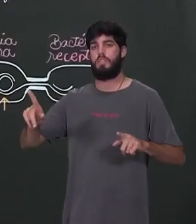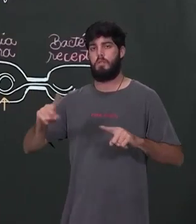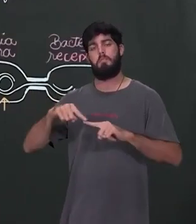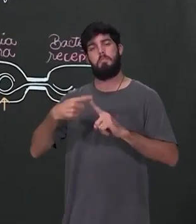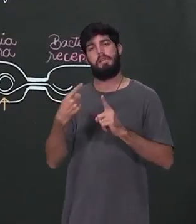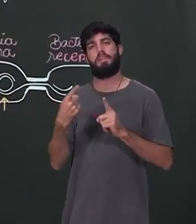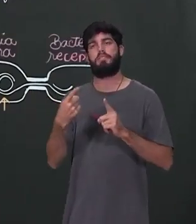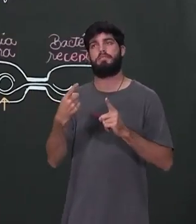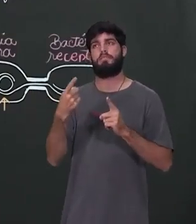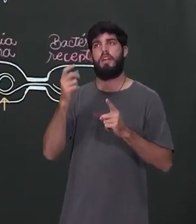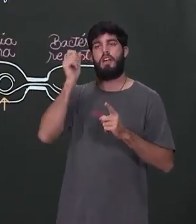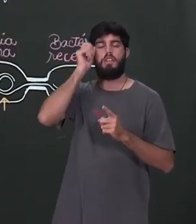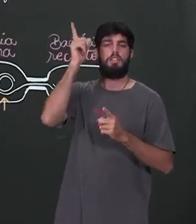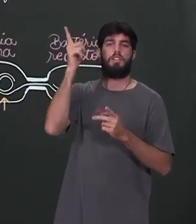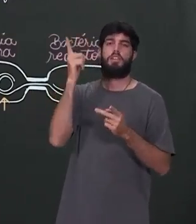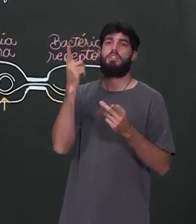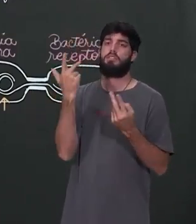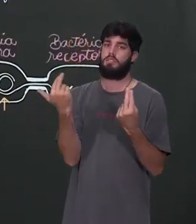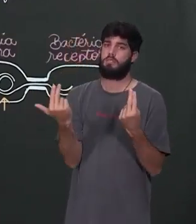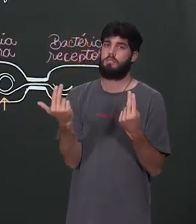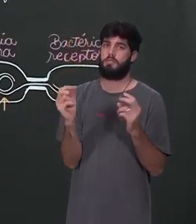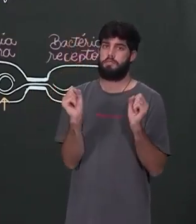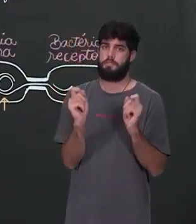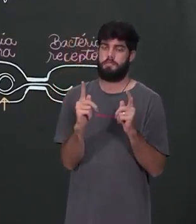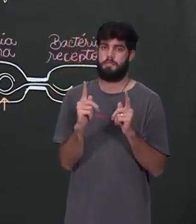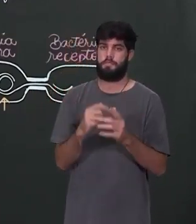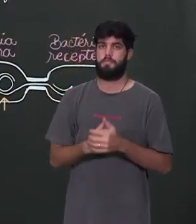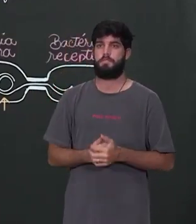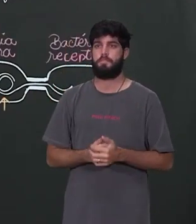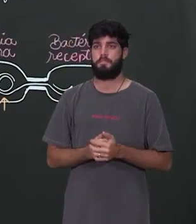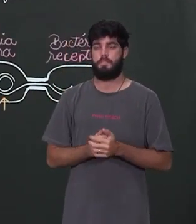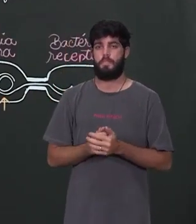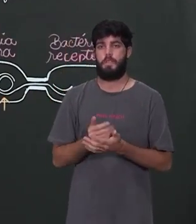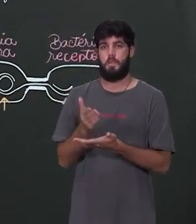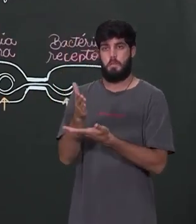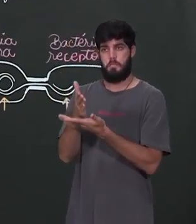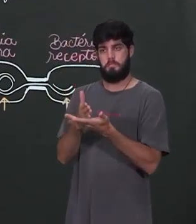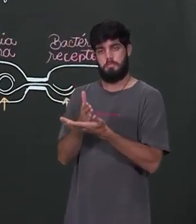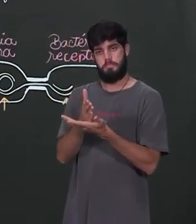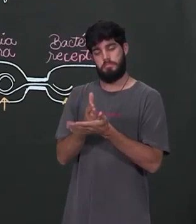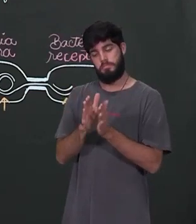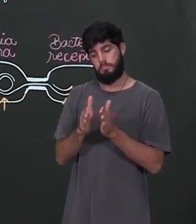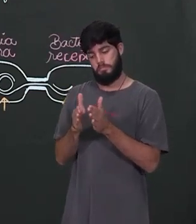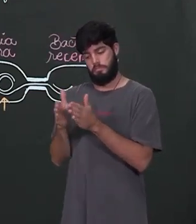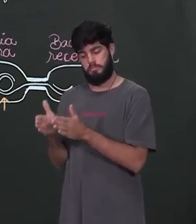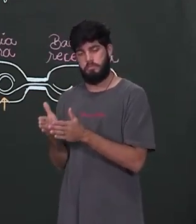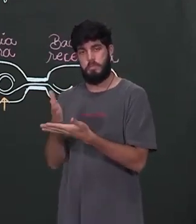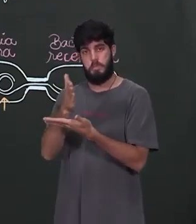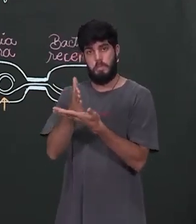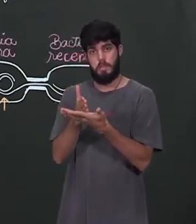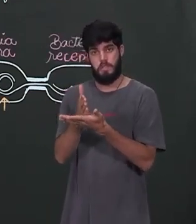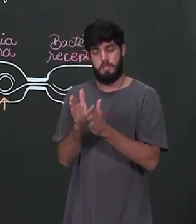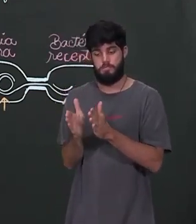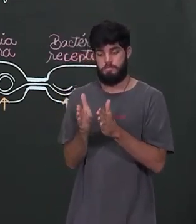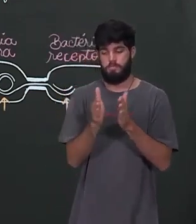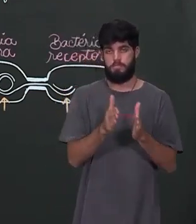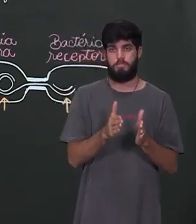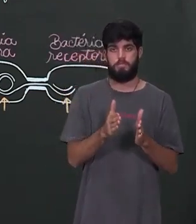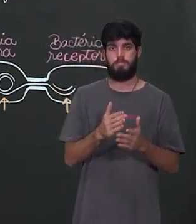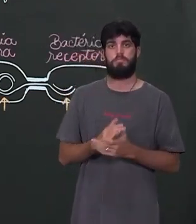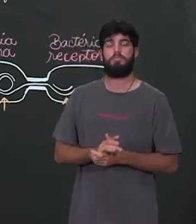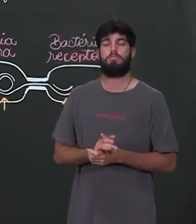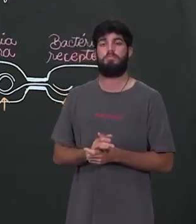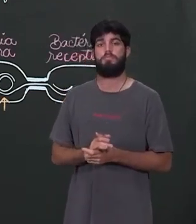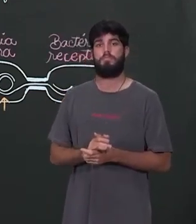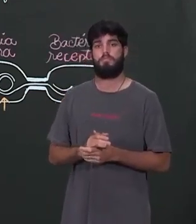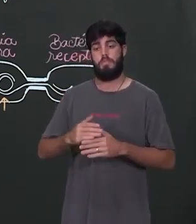também com a mesma proposta. Então, repare, é essencial que tenha metade do material genético em um, metade do material genético